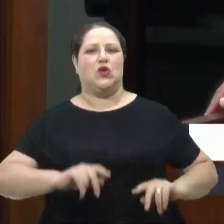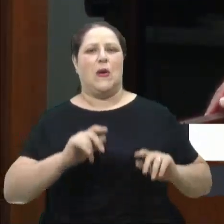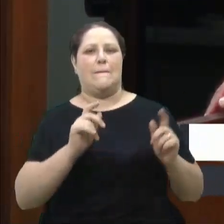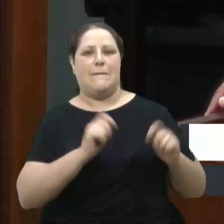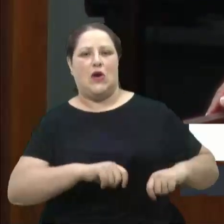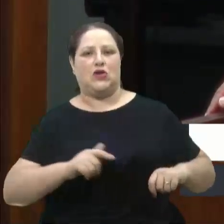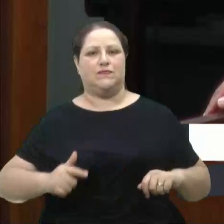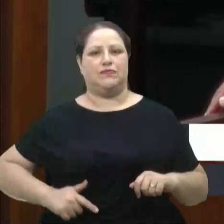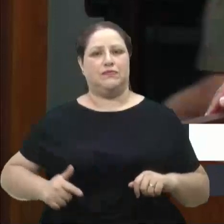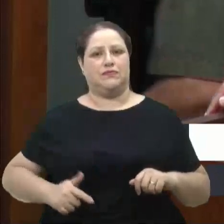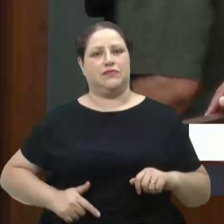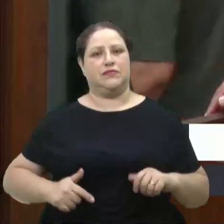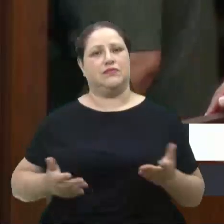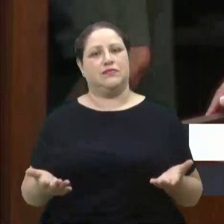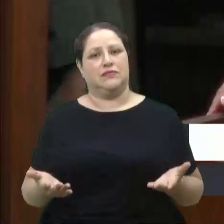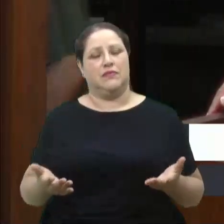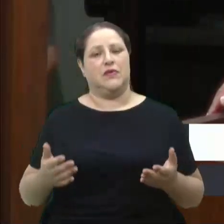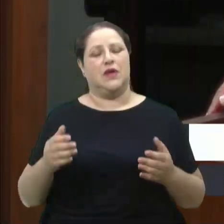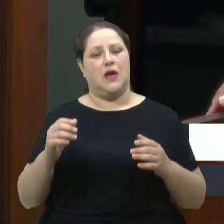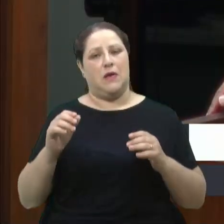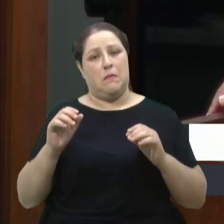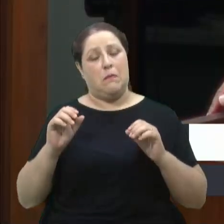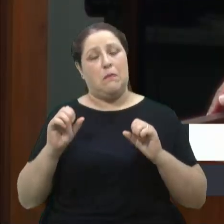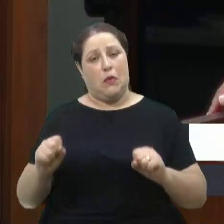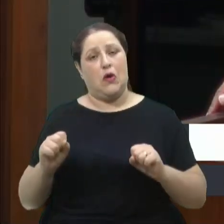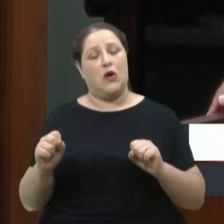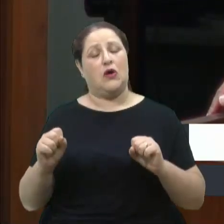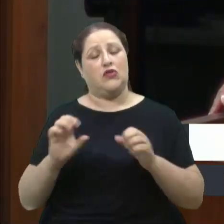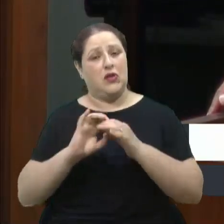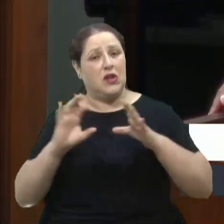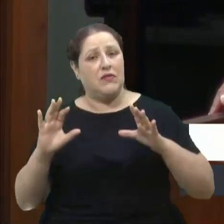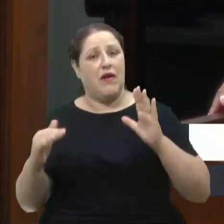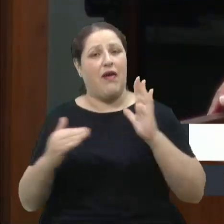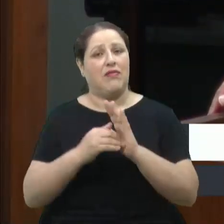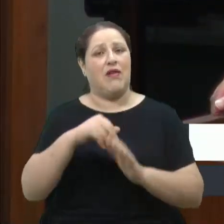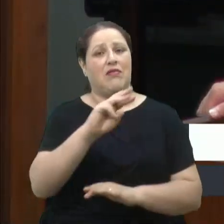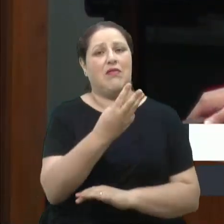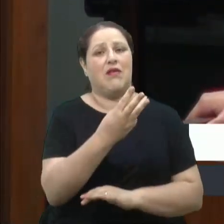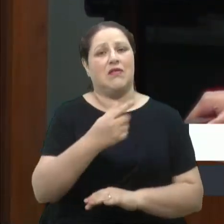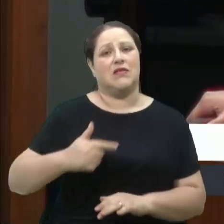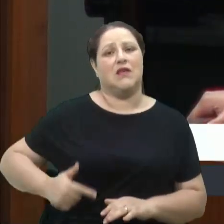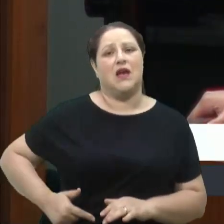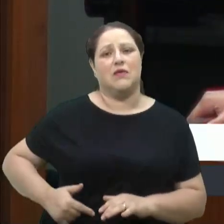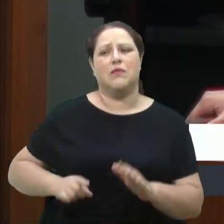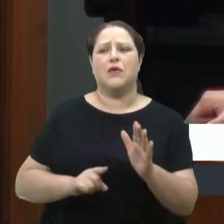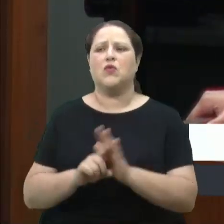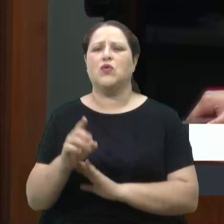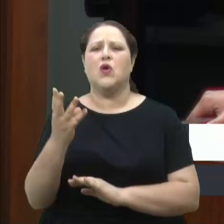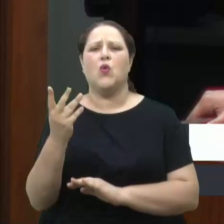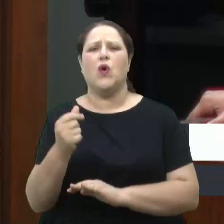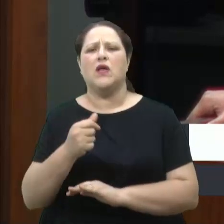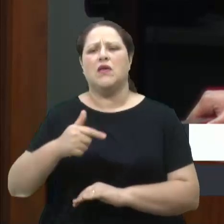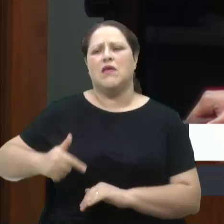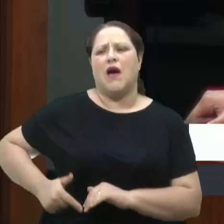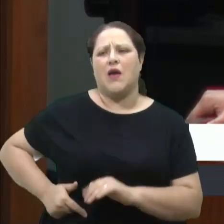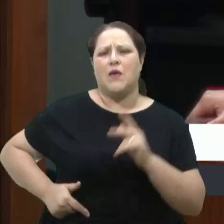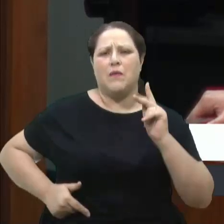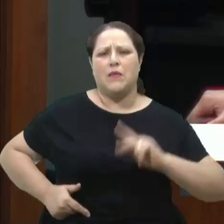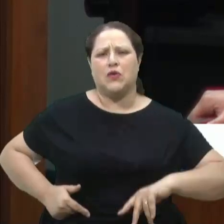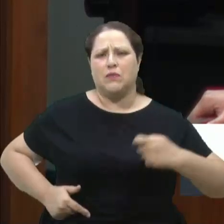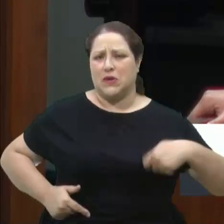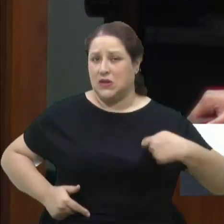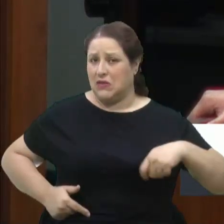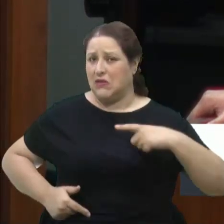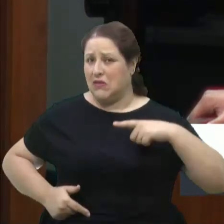pessoas ainda foram permitidas a ter três armas. Quantas armas a pessoa precisa ter, gente, para se sentir segura?